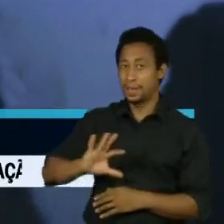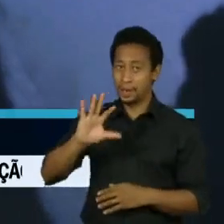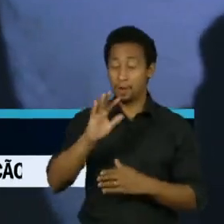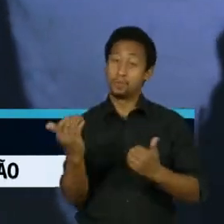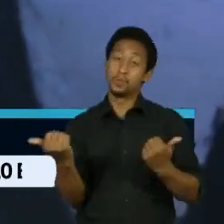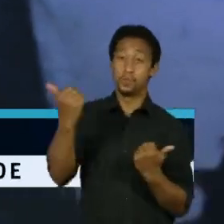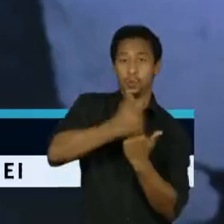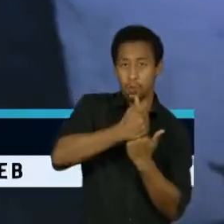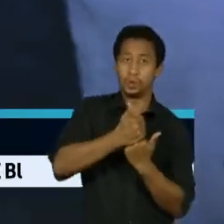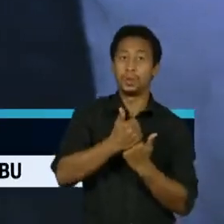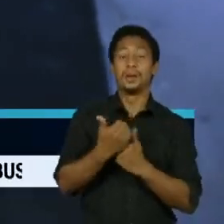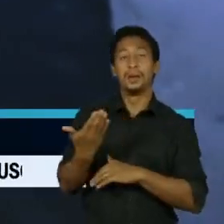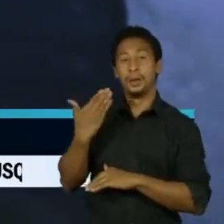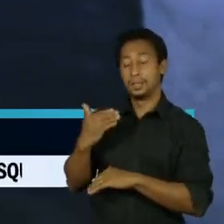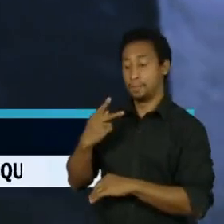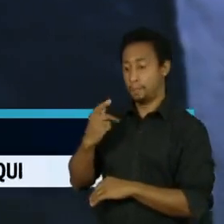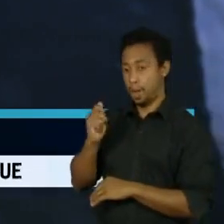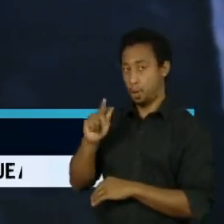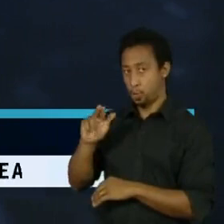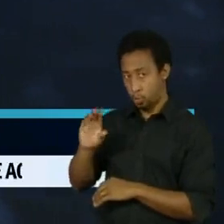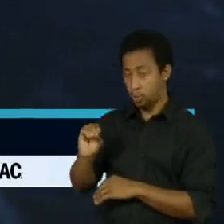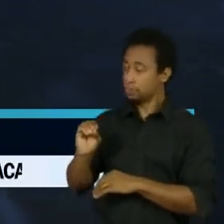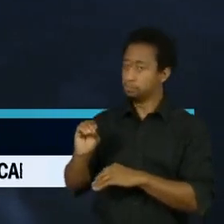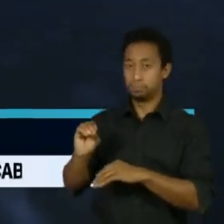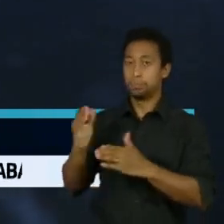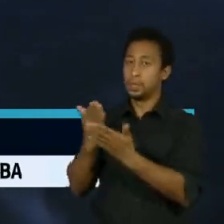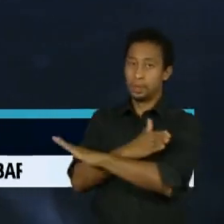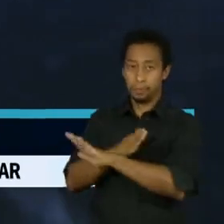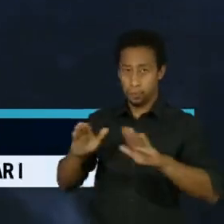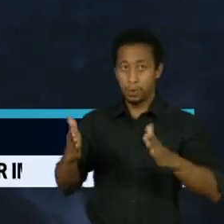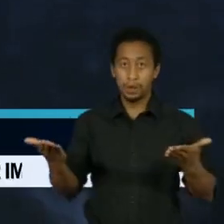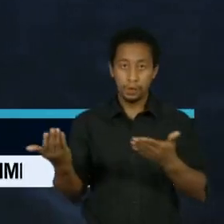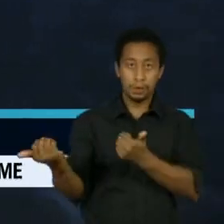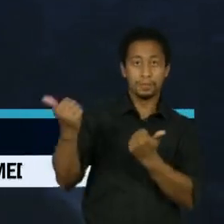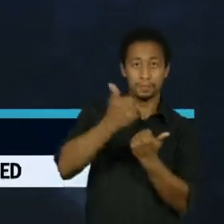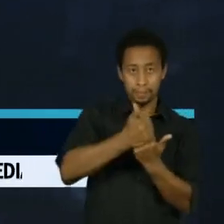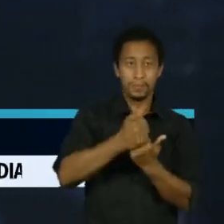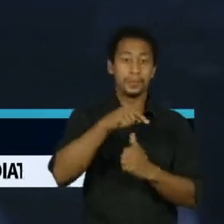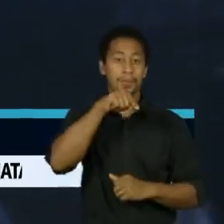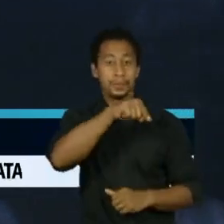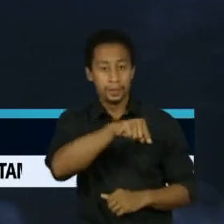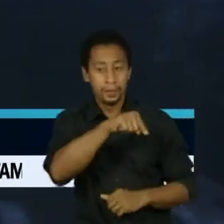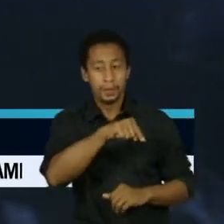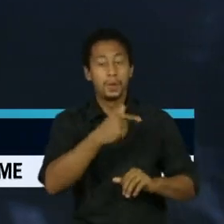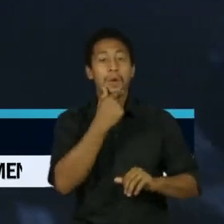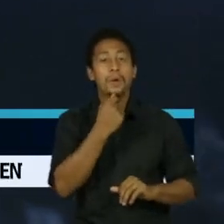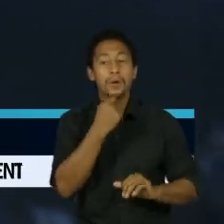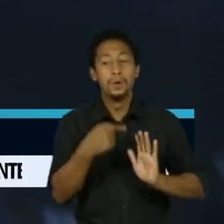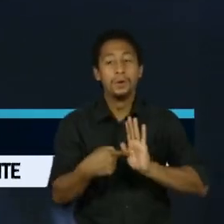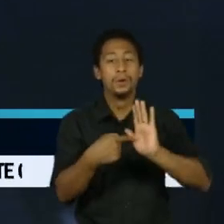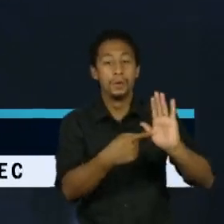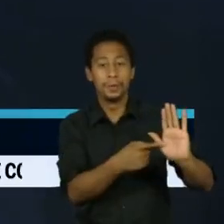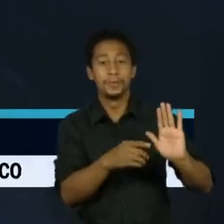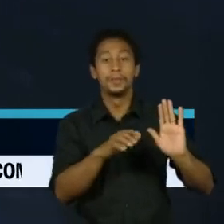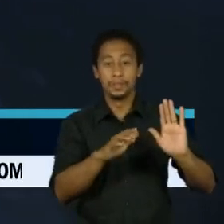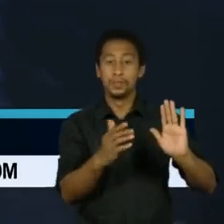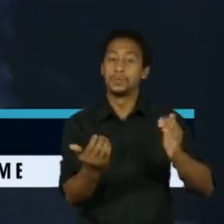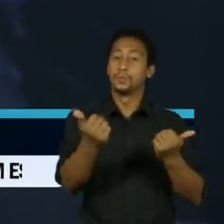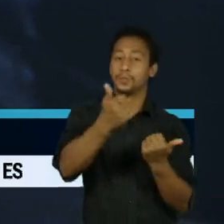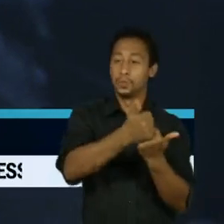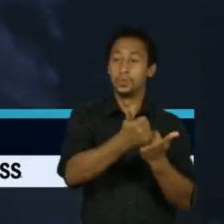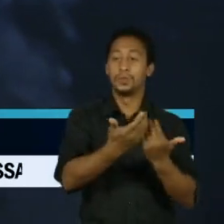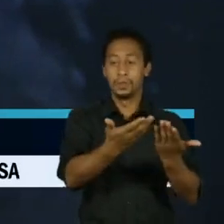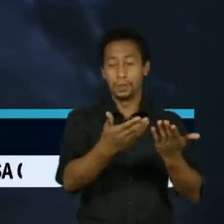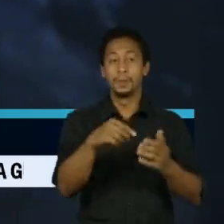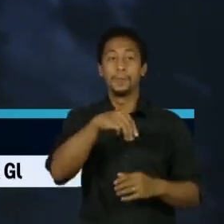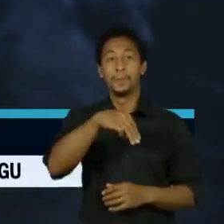Nunes de Oliveira. Ele é o quarto a assumir o cargo em três anos. A Associação Nacional dos Peritos Criminais Federais criticou